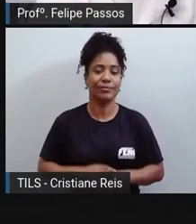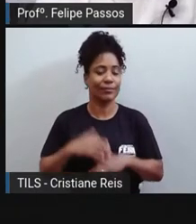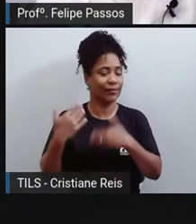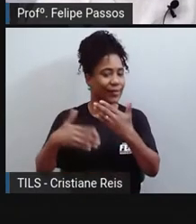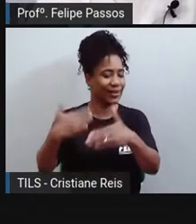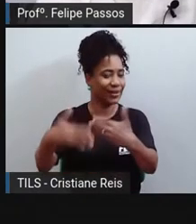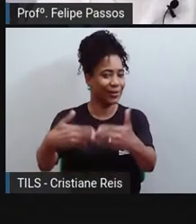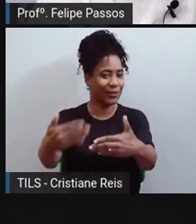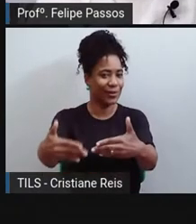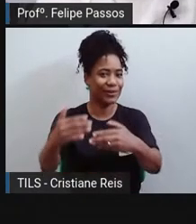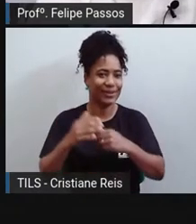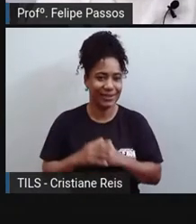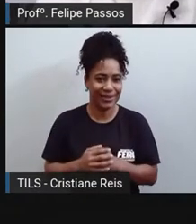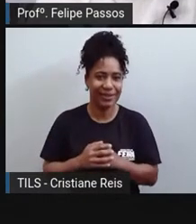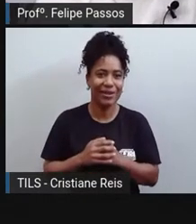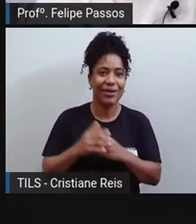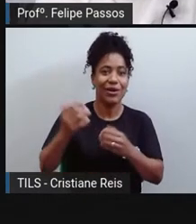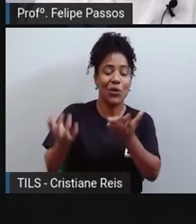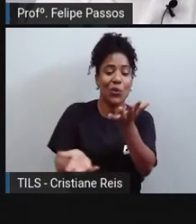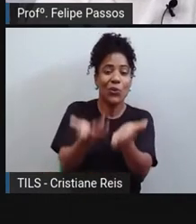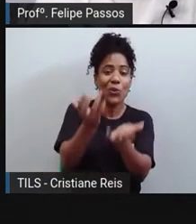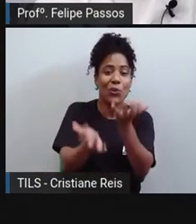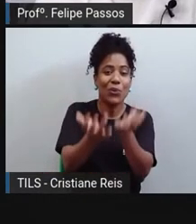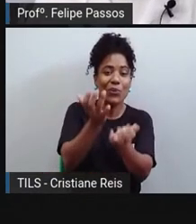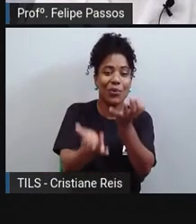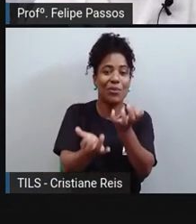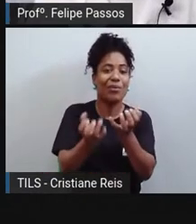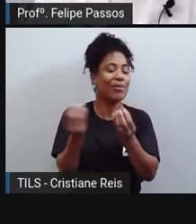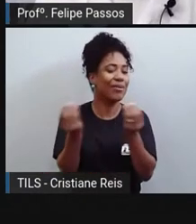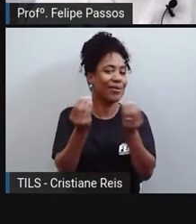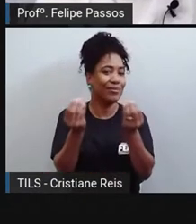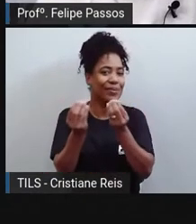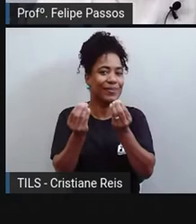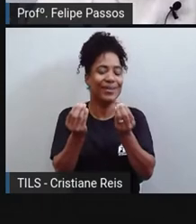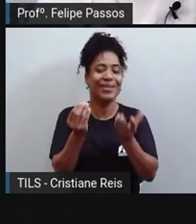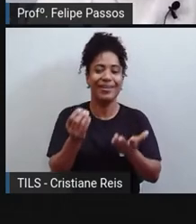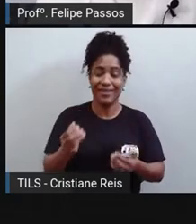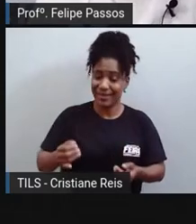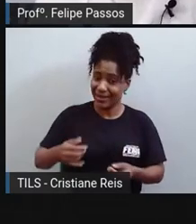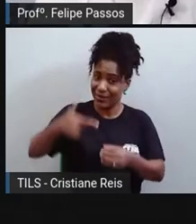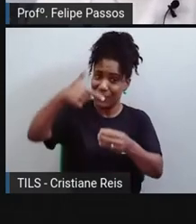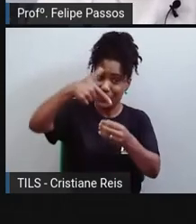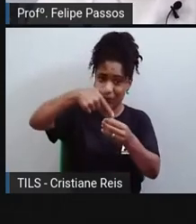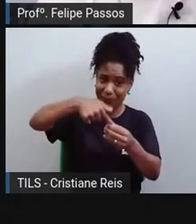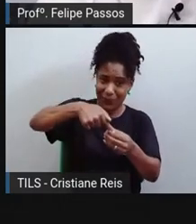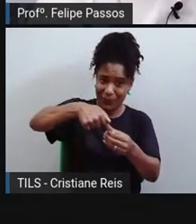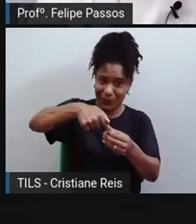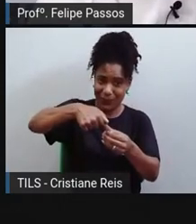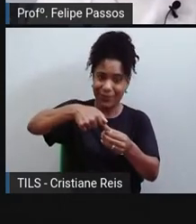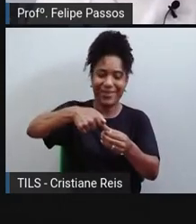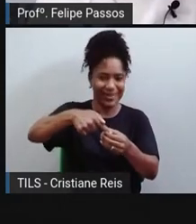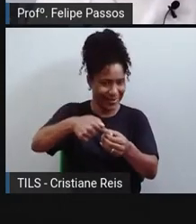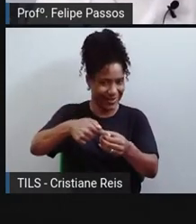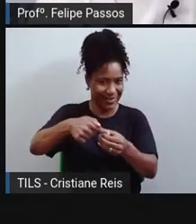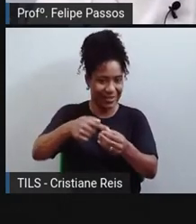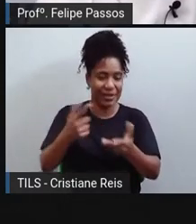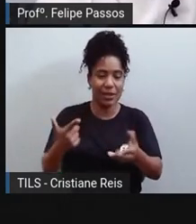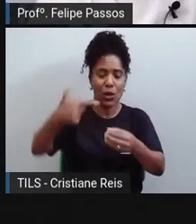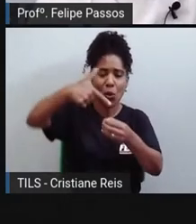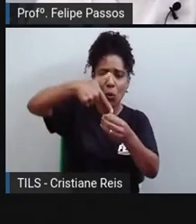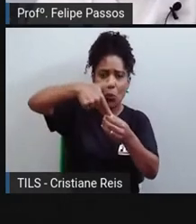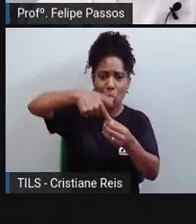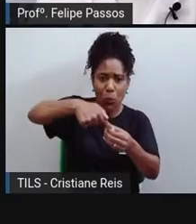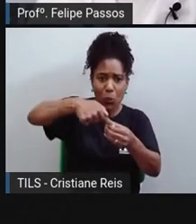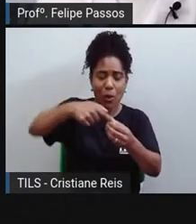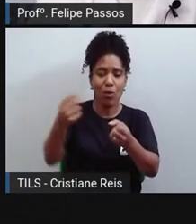também passou a utilizar o fogo como energia para o transporte. Qualquer veículo que queima algum combustível, ele